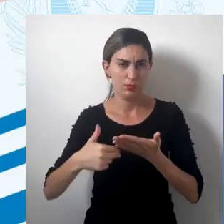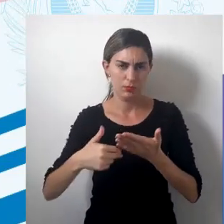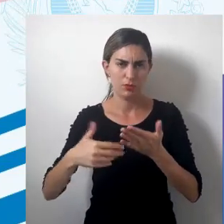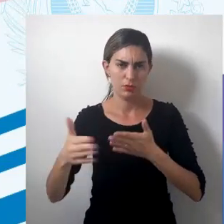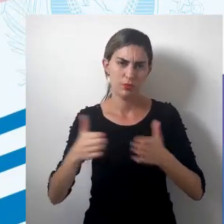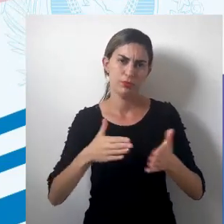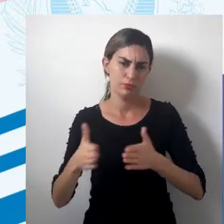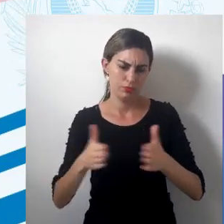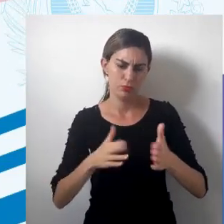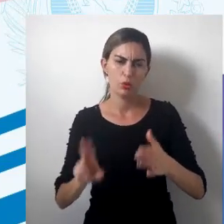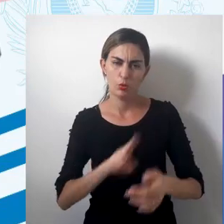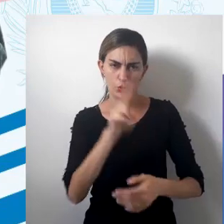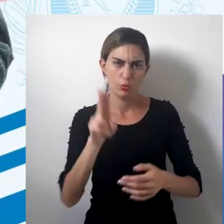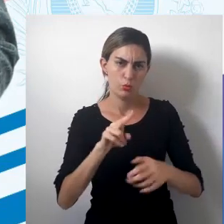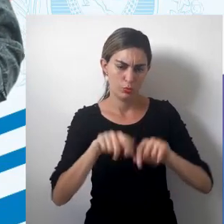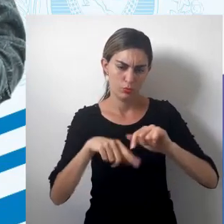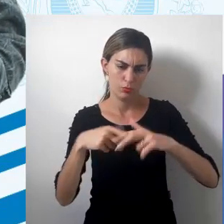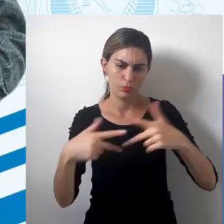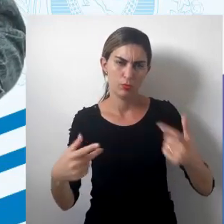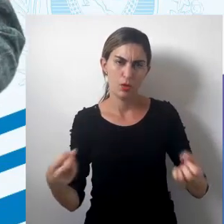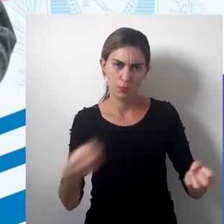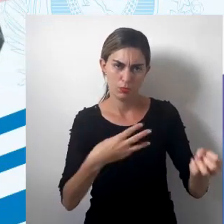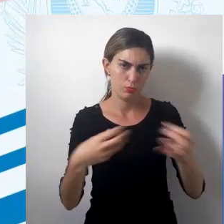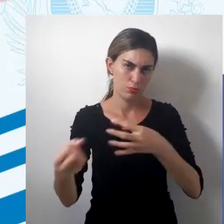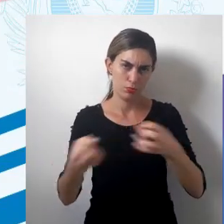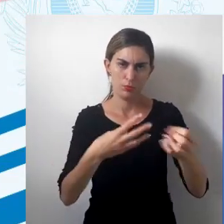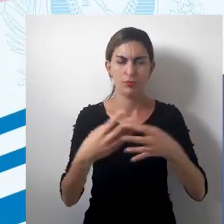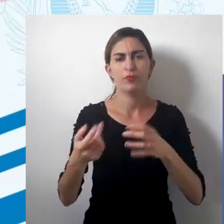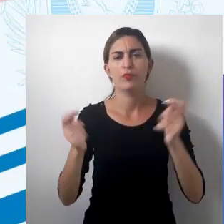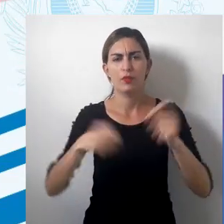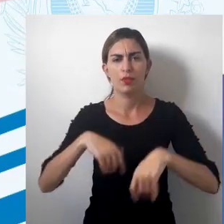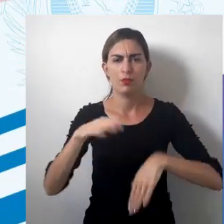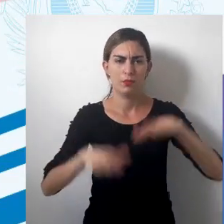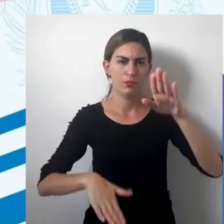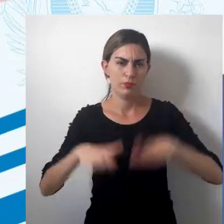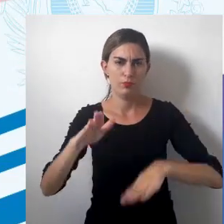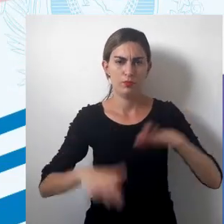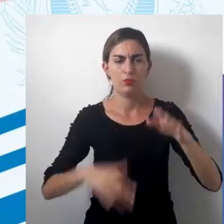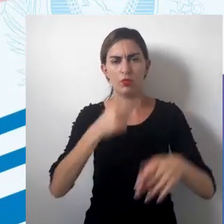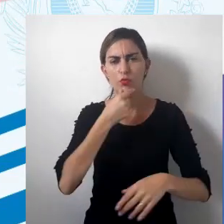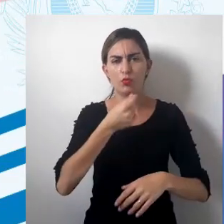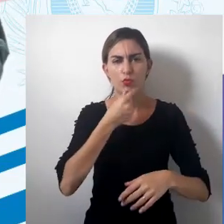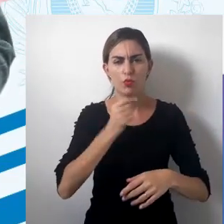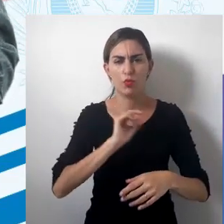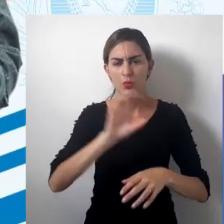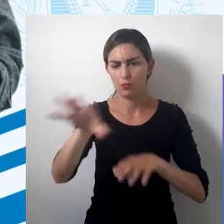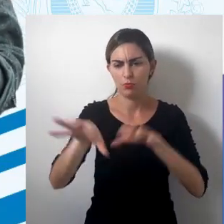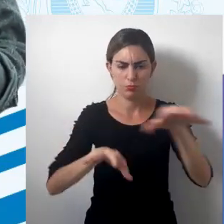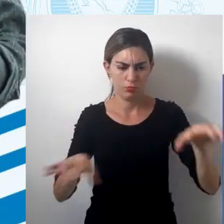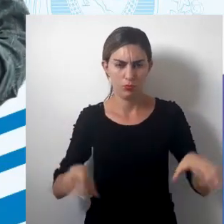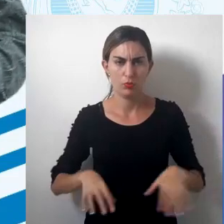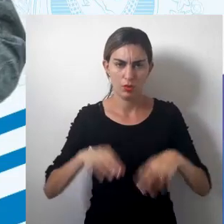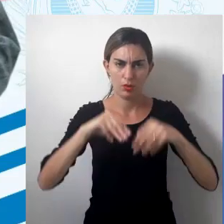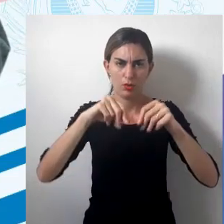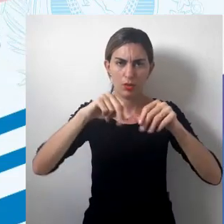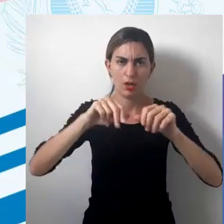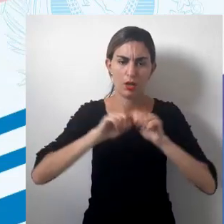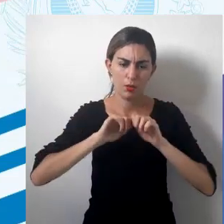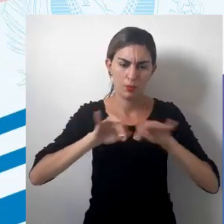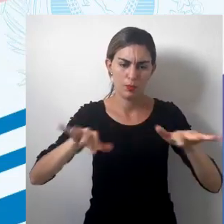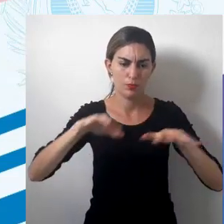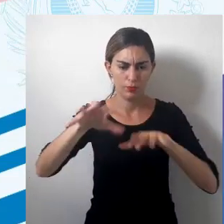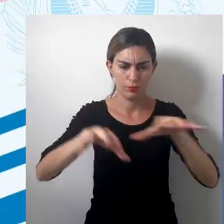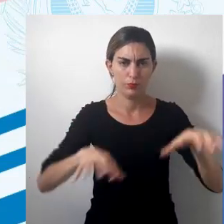e os meios, o uso de recursos modernos, que vão possibilitar o homem a ocupar diversos lugares na Terra,